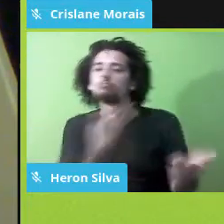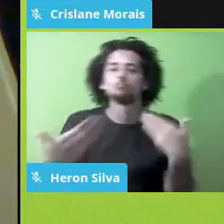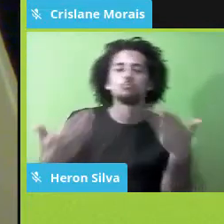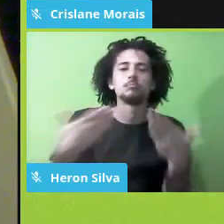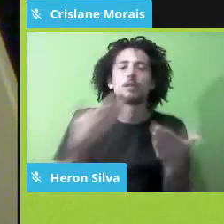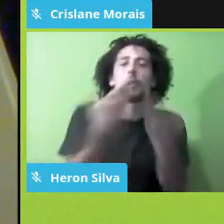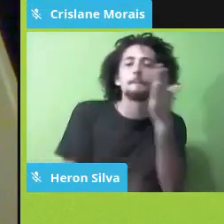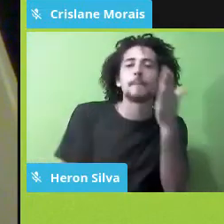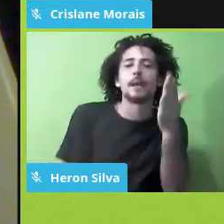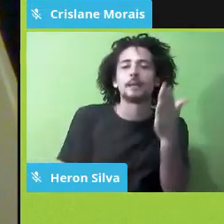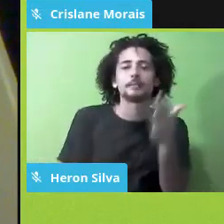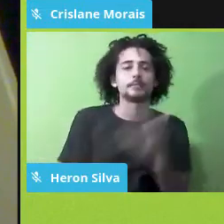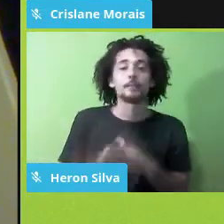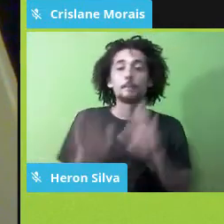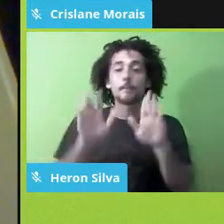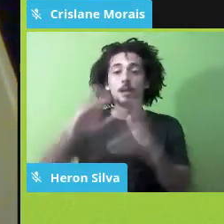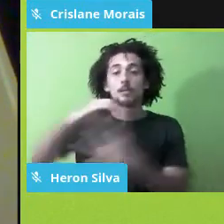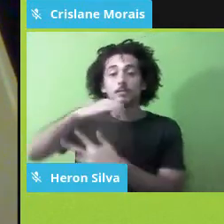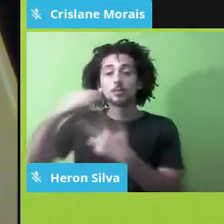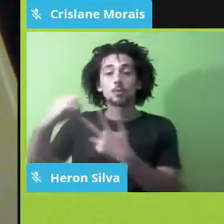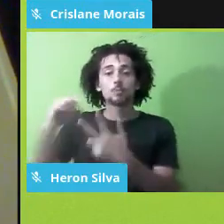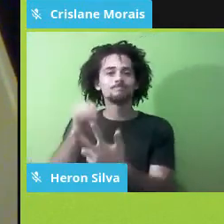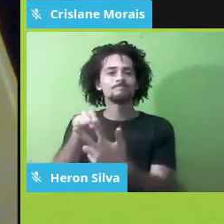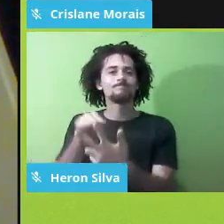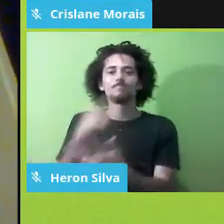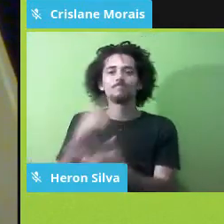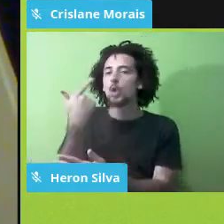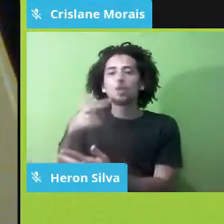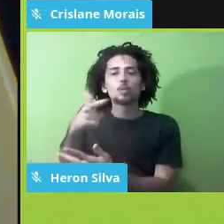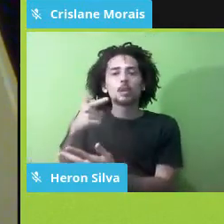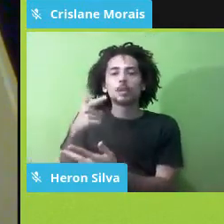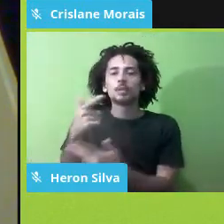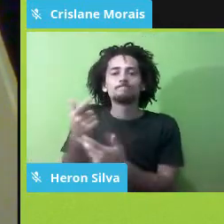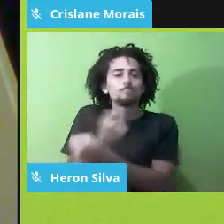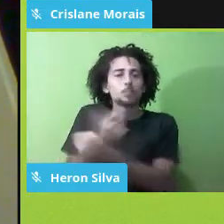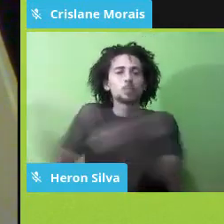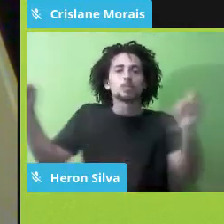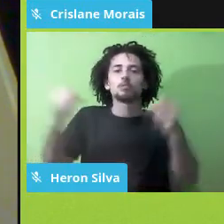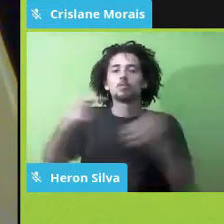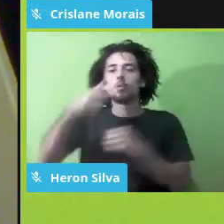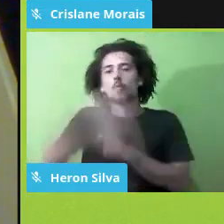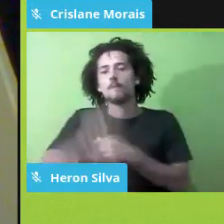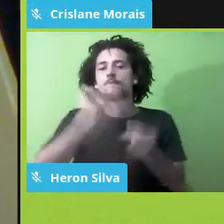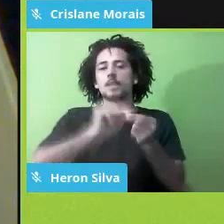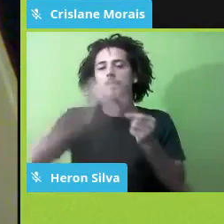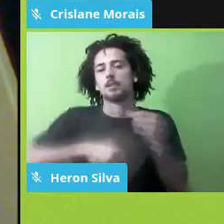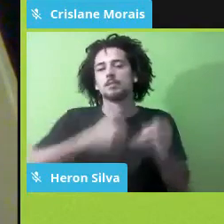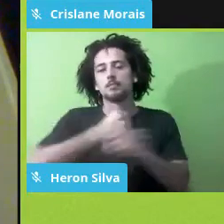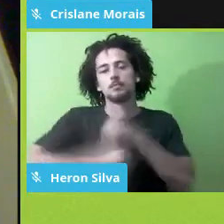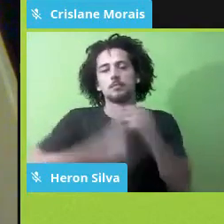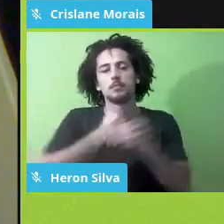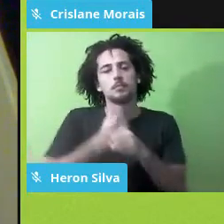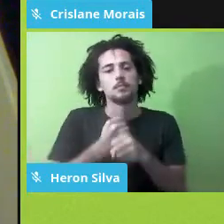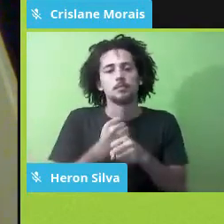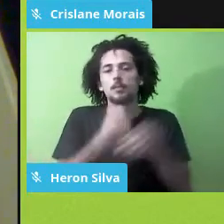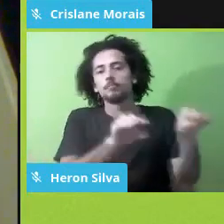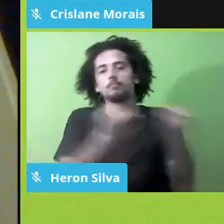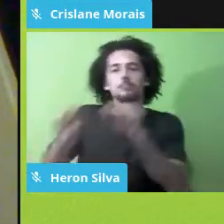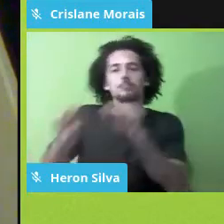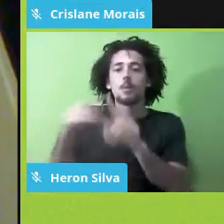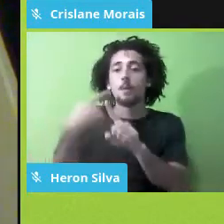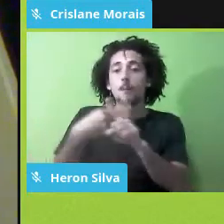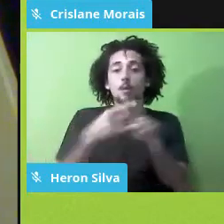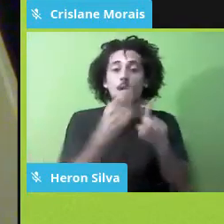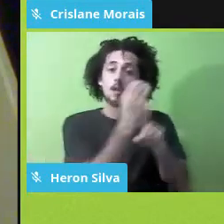Enem, ele não tem condições de ser realizado, porque o calendário escolar, ele não pode ser cumprido dessa maneira